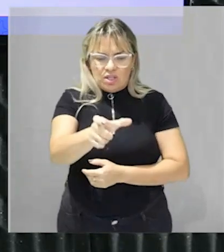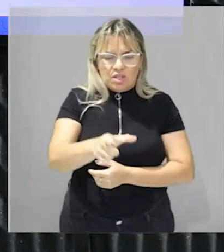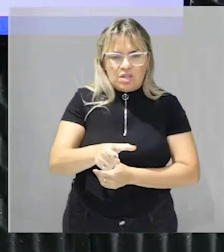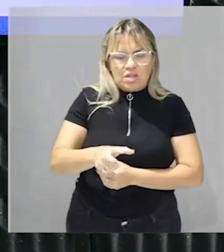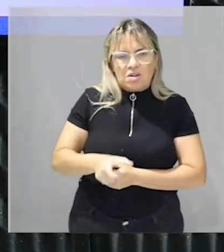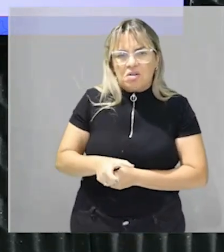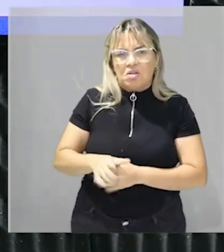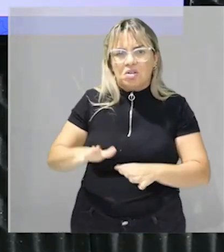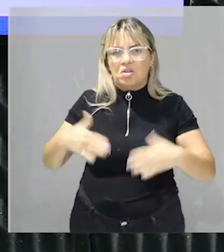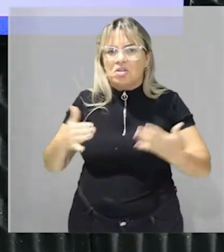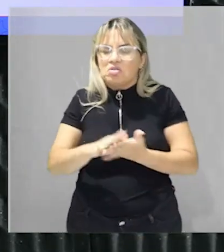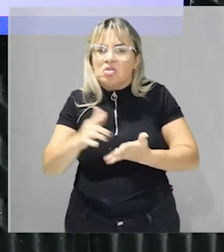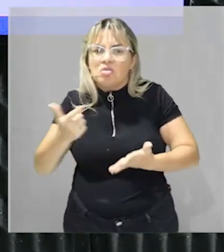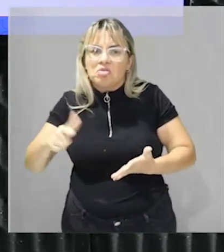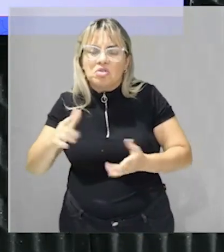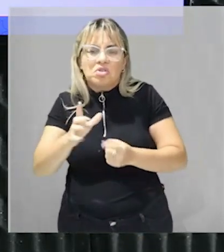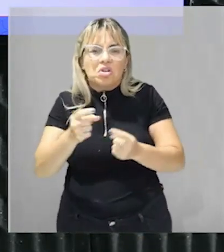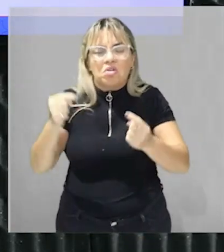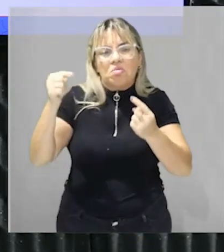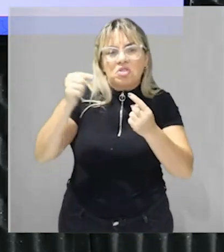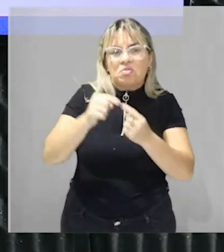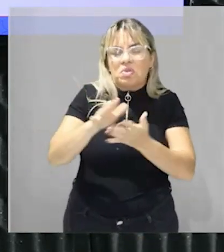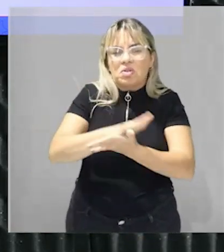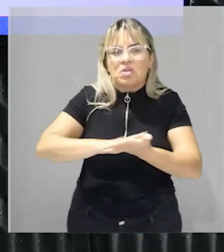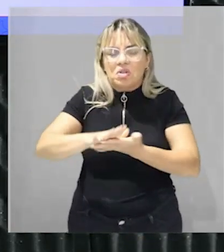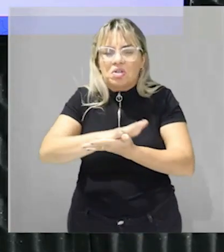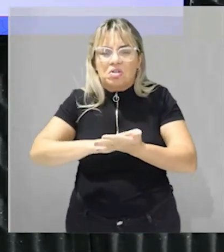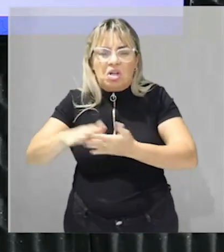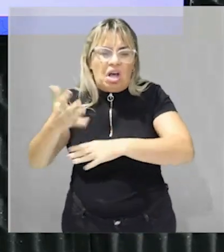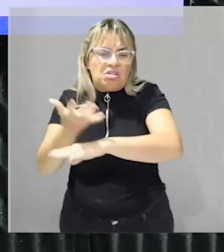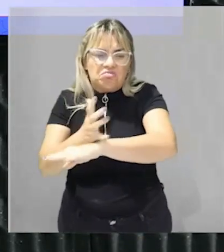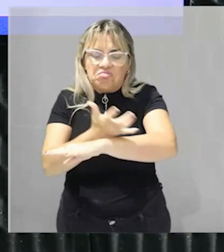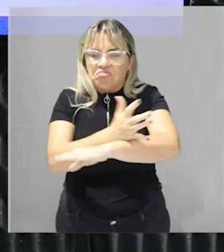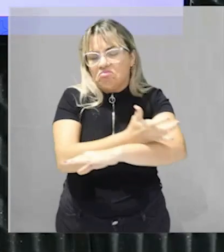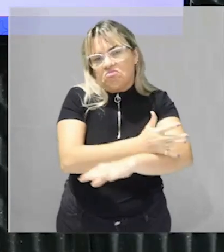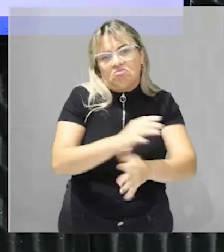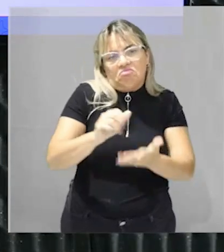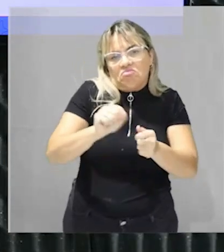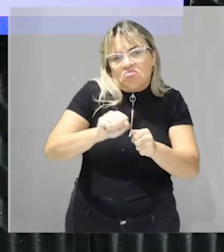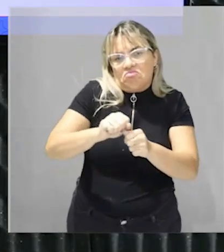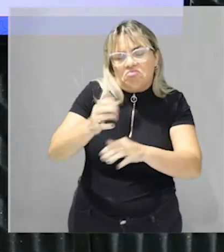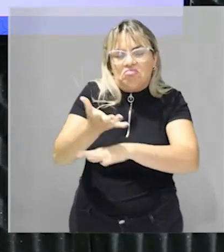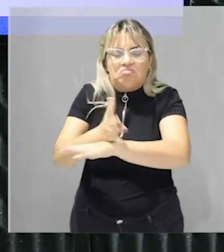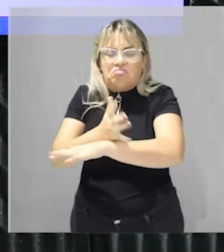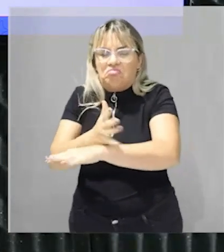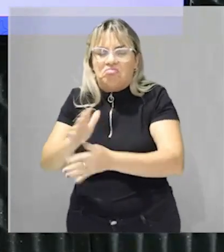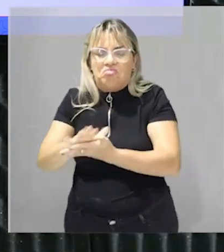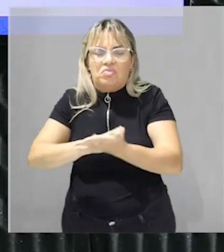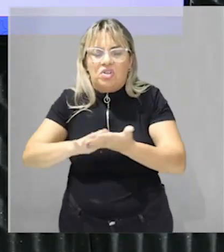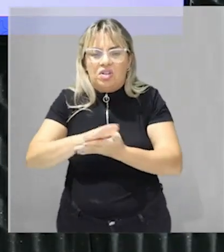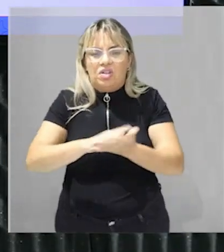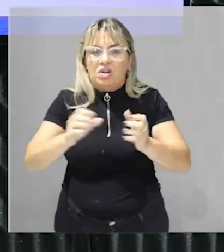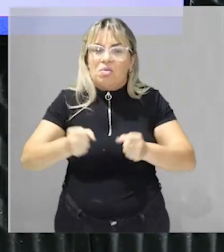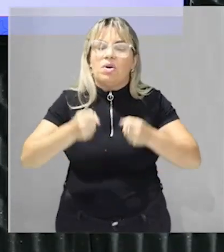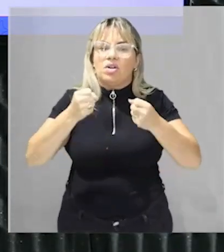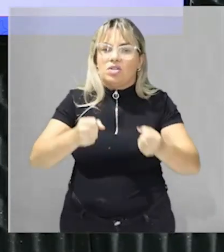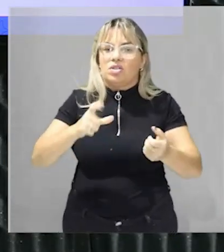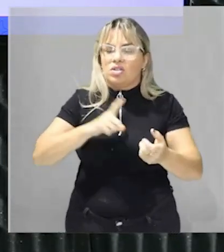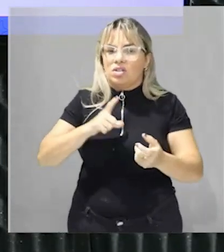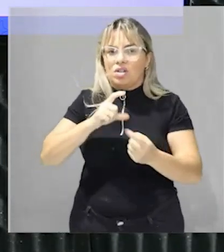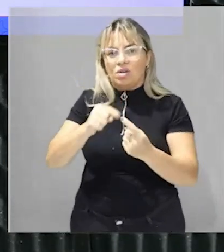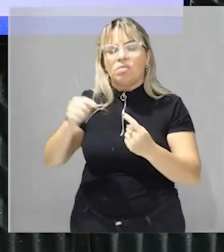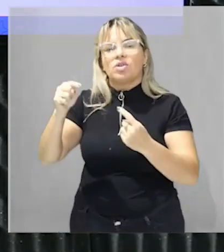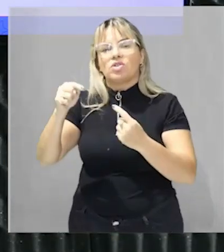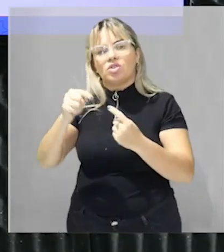basicamente pra nada na prática ou seja não tem função nenhuma ninguém planta nada lá ninguém faz nada ou muitas vezes ela pode ter função mas ela está